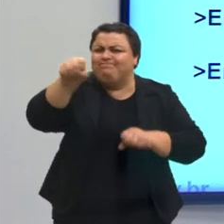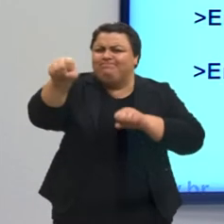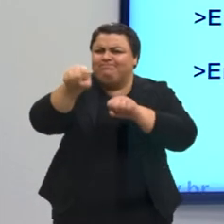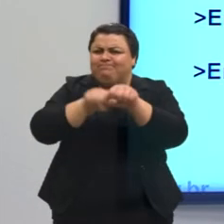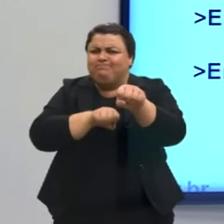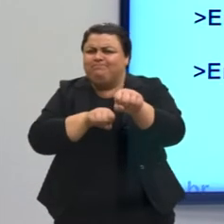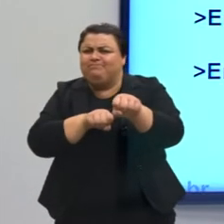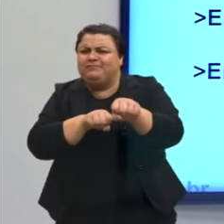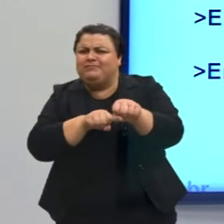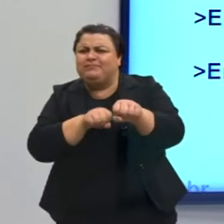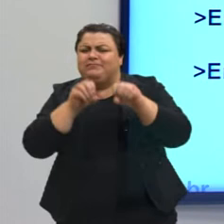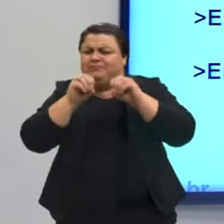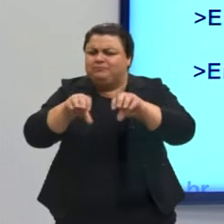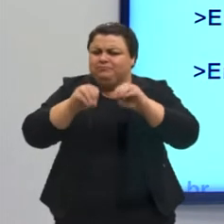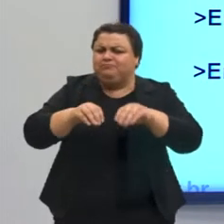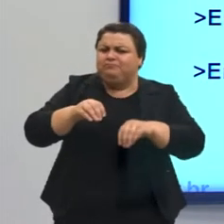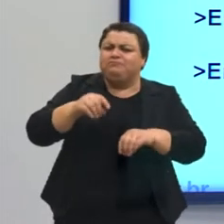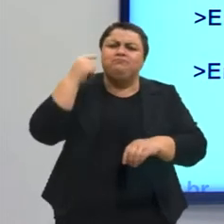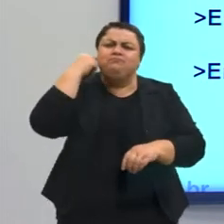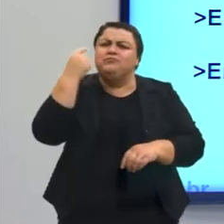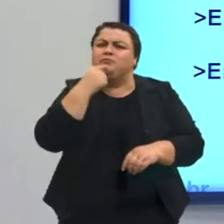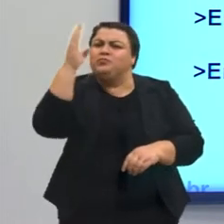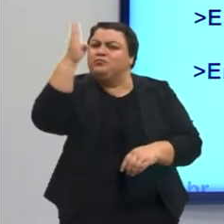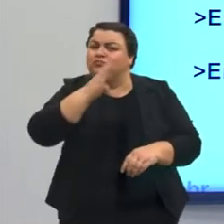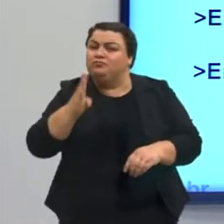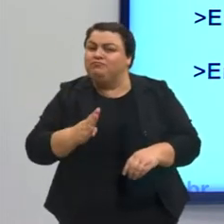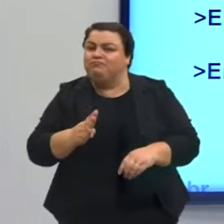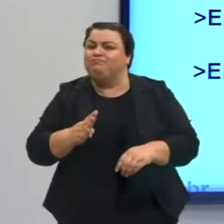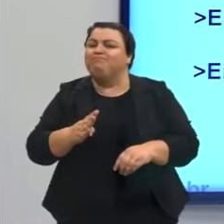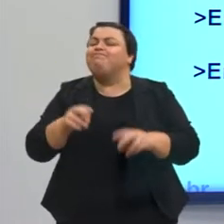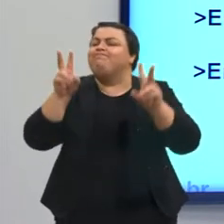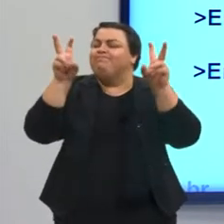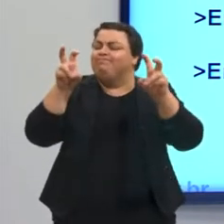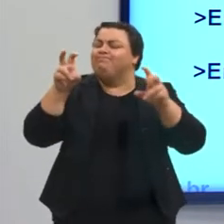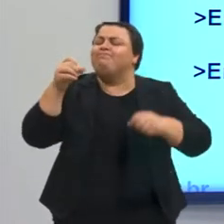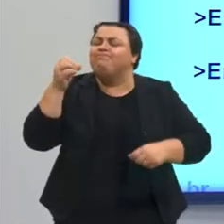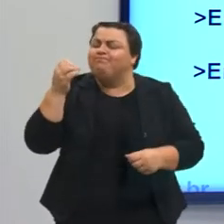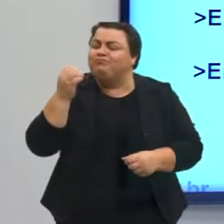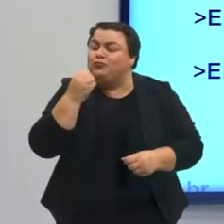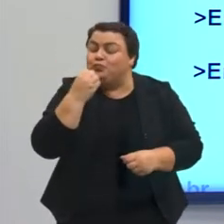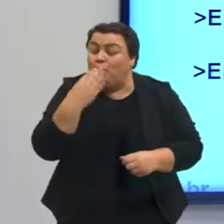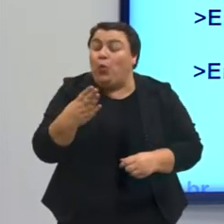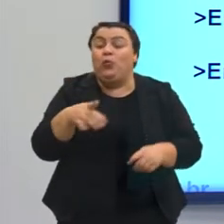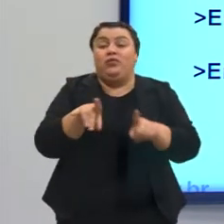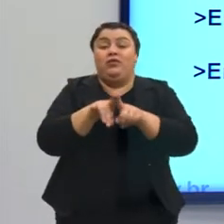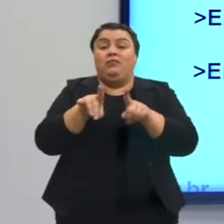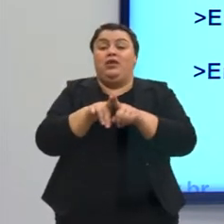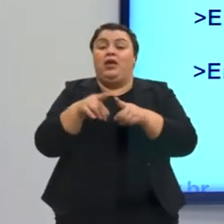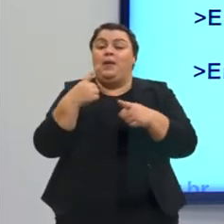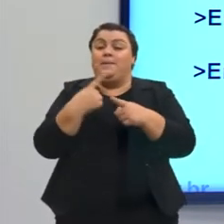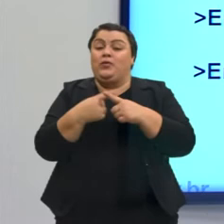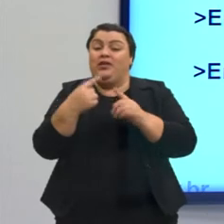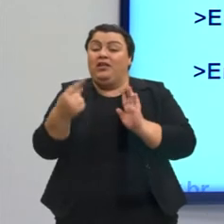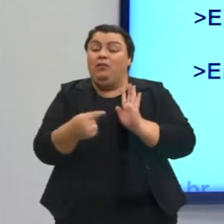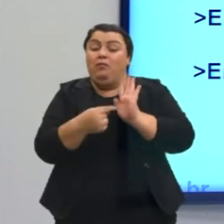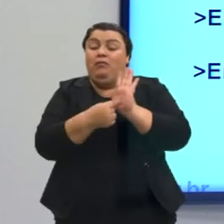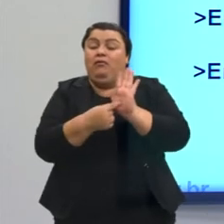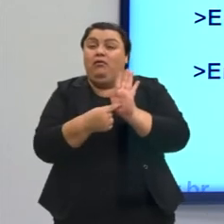Educacional de Surdos no Brasil. Baita tema também, por quê? Porque ele trouxe